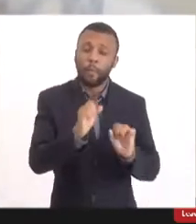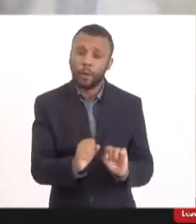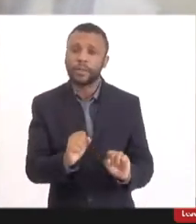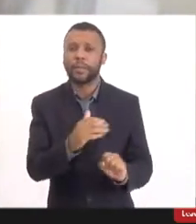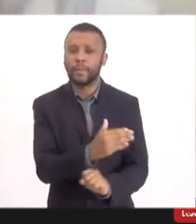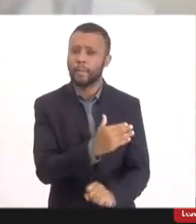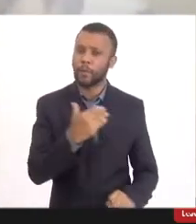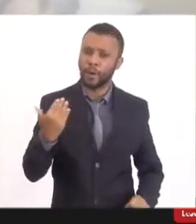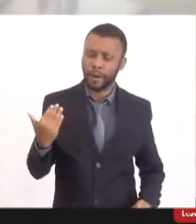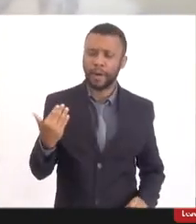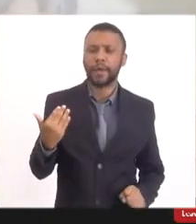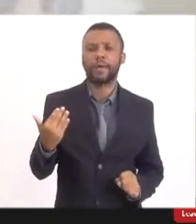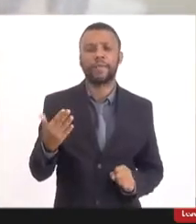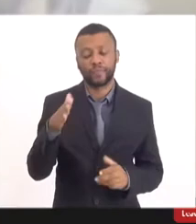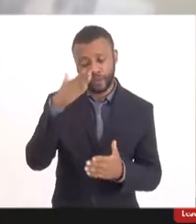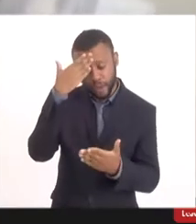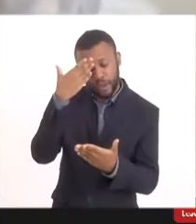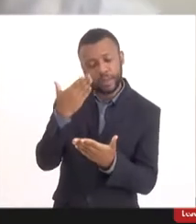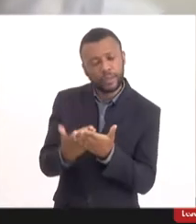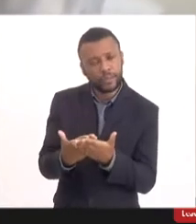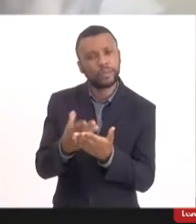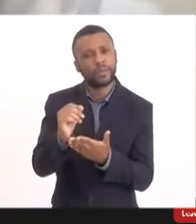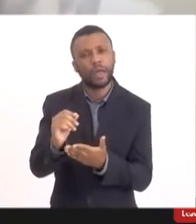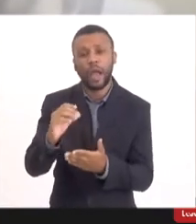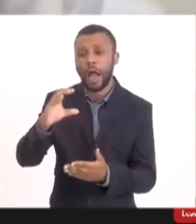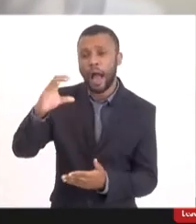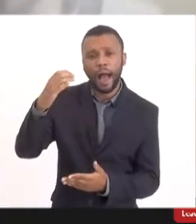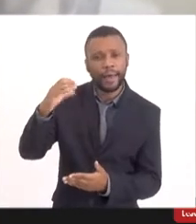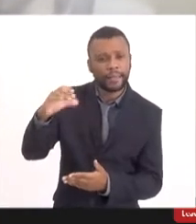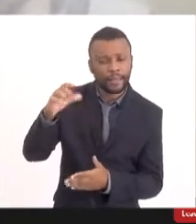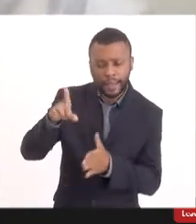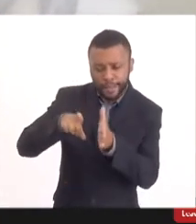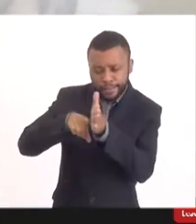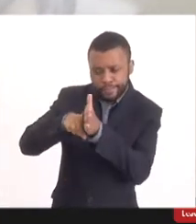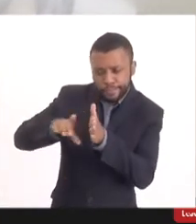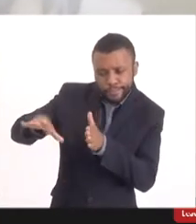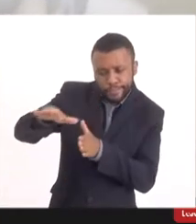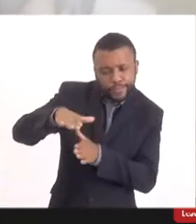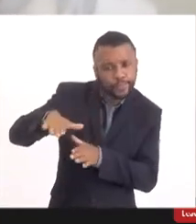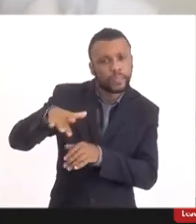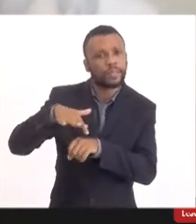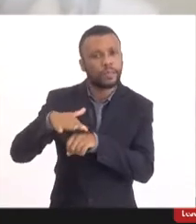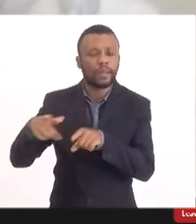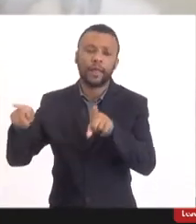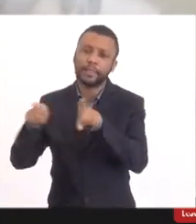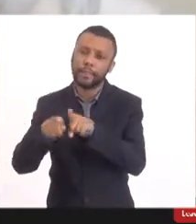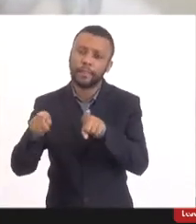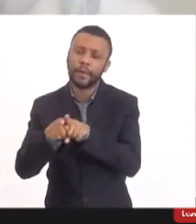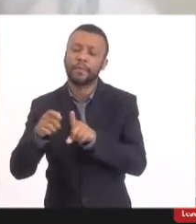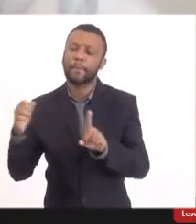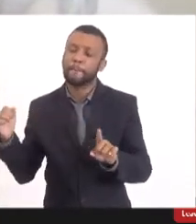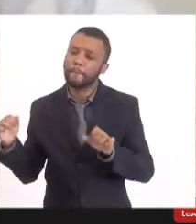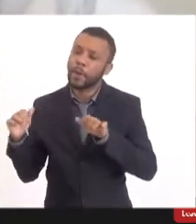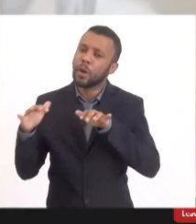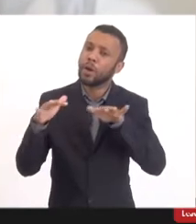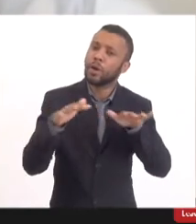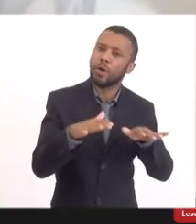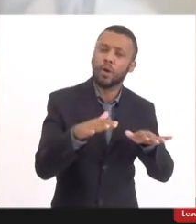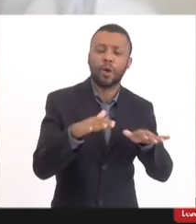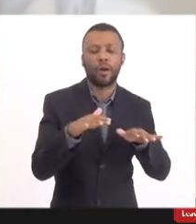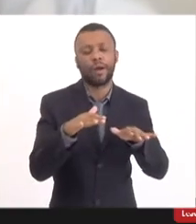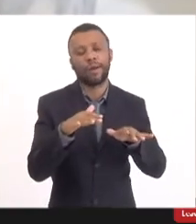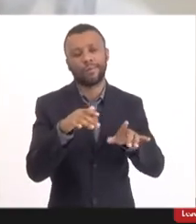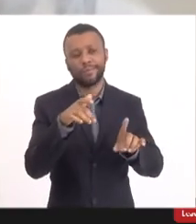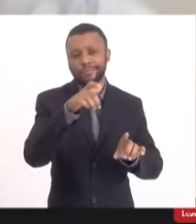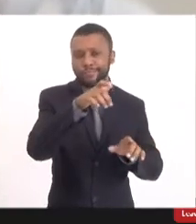eu acredito que a ciência mostrou que essa doença também chegaria e levaria, aumentaria a letalidade